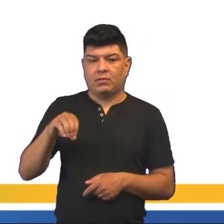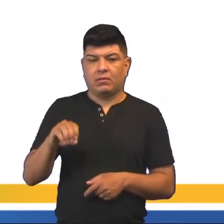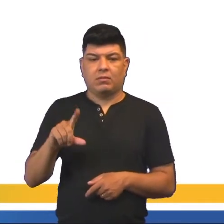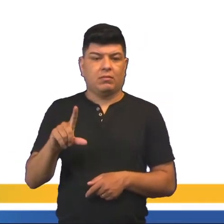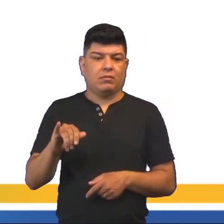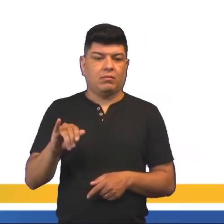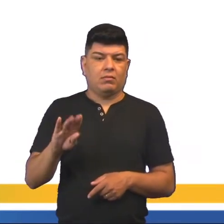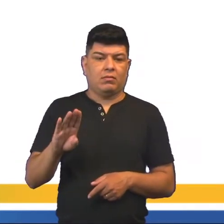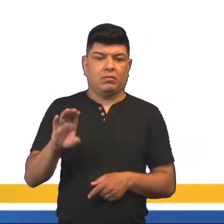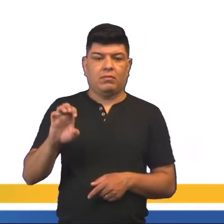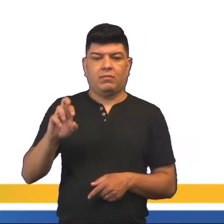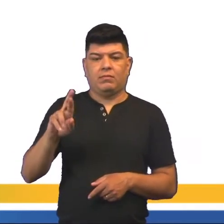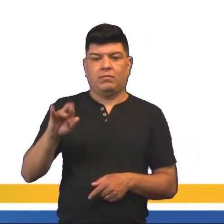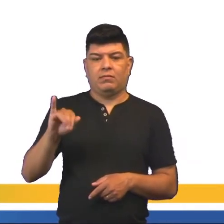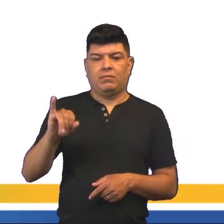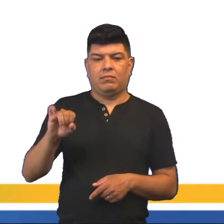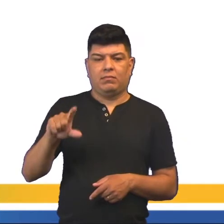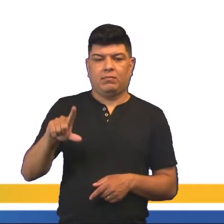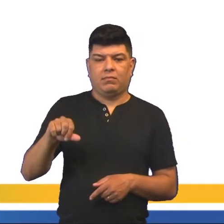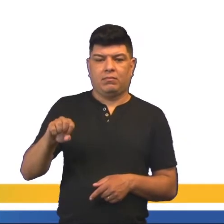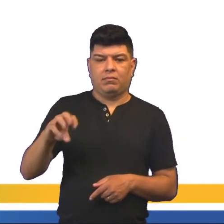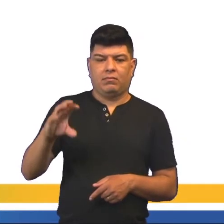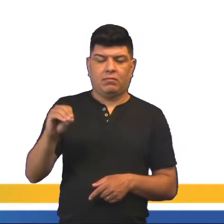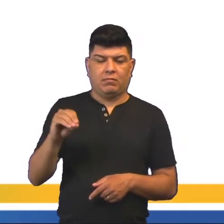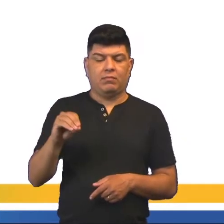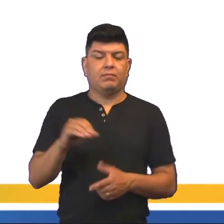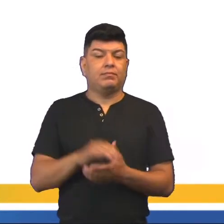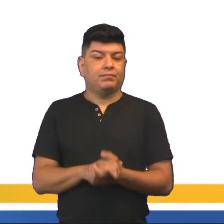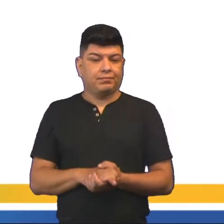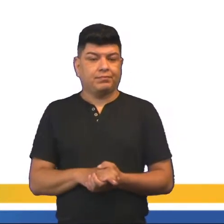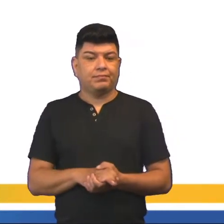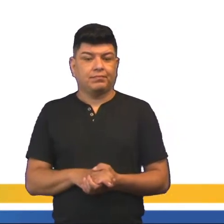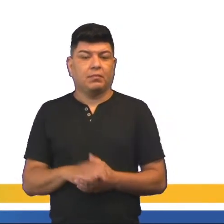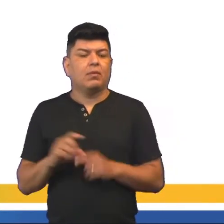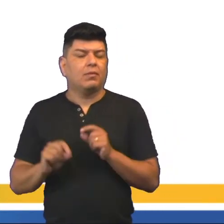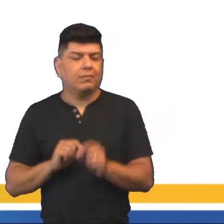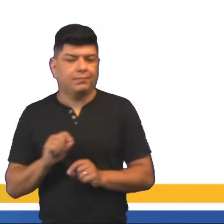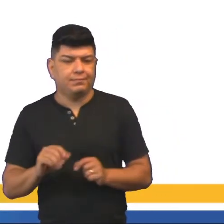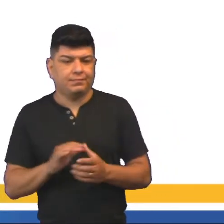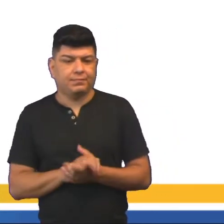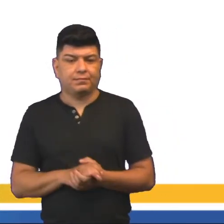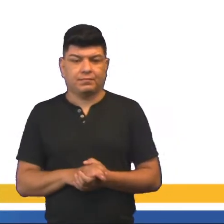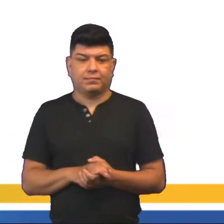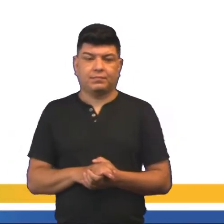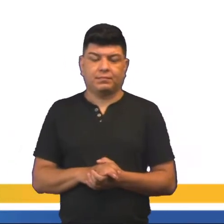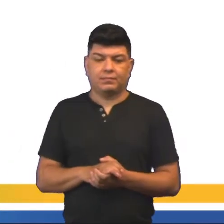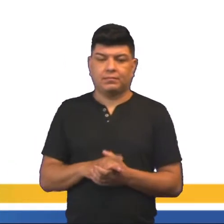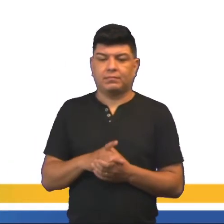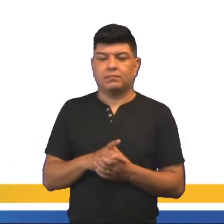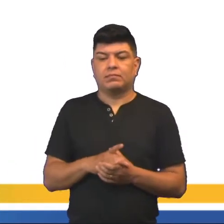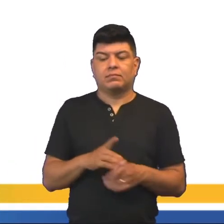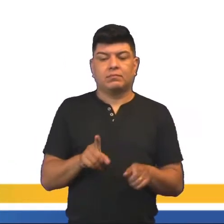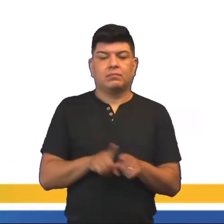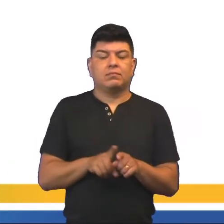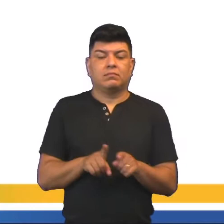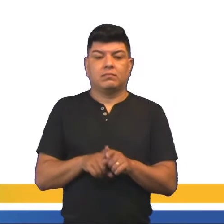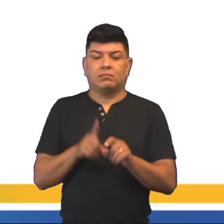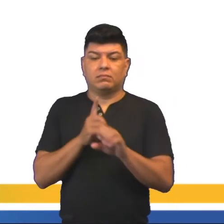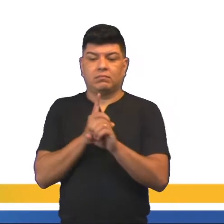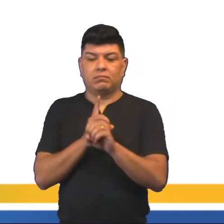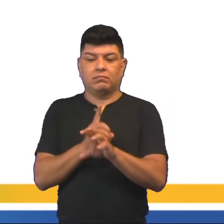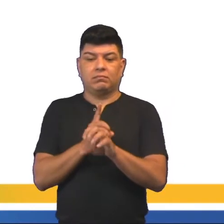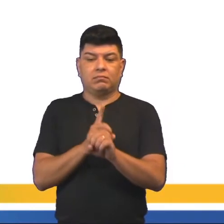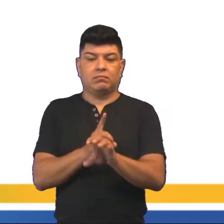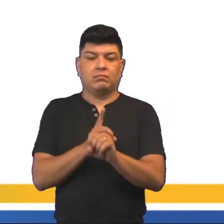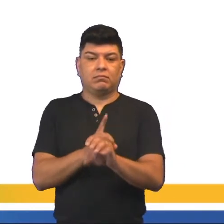Vamos falar um pouquinho, como a gente fala das influências do liberalismo e do socialismo, eu quero falar um pouquinho do neoliberalismo. O que é isso?